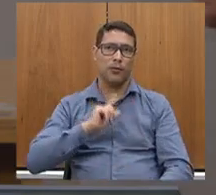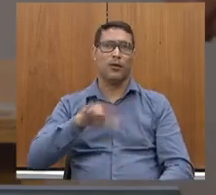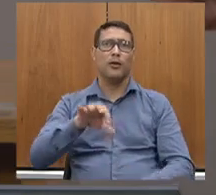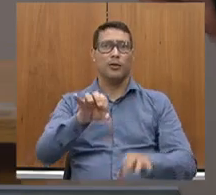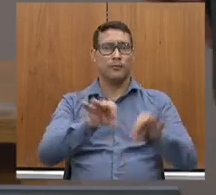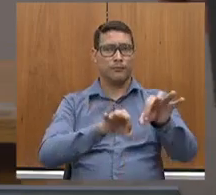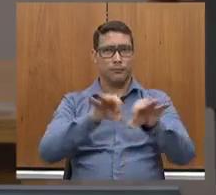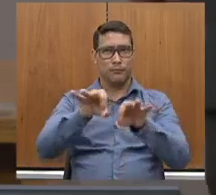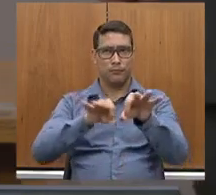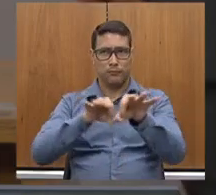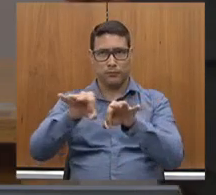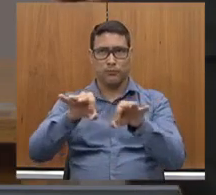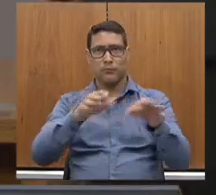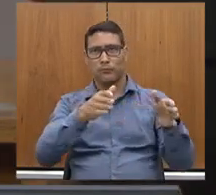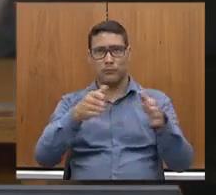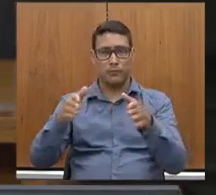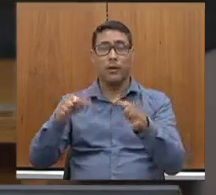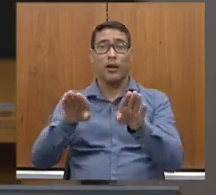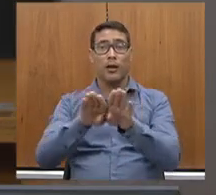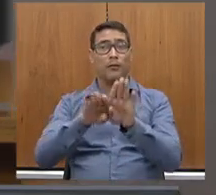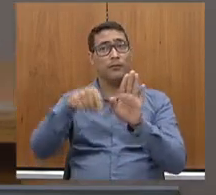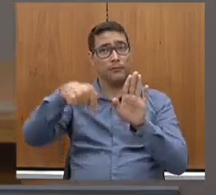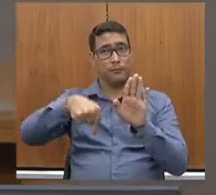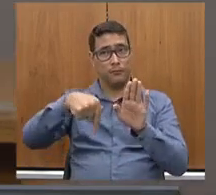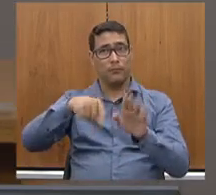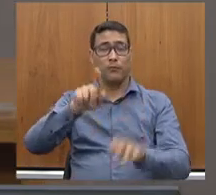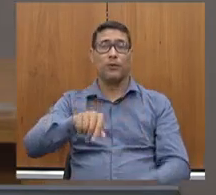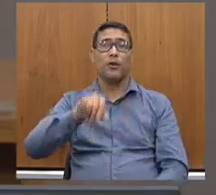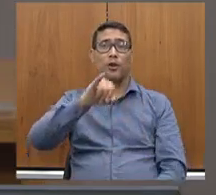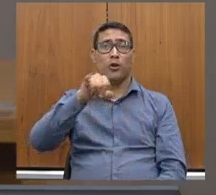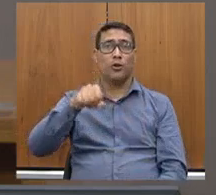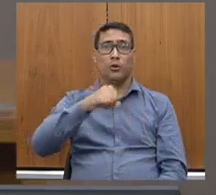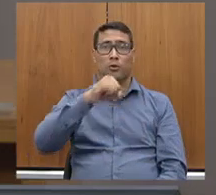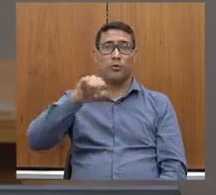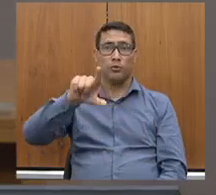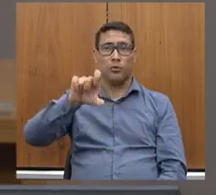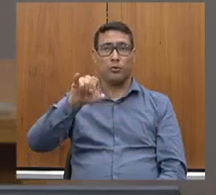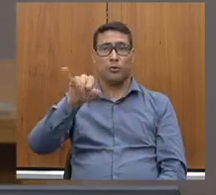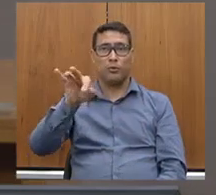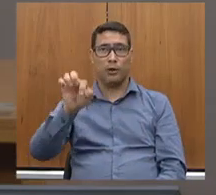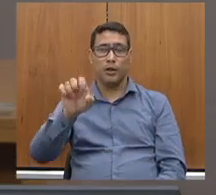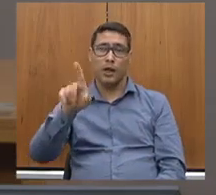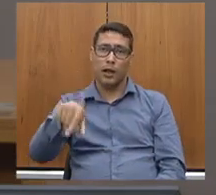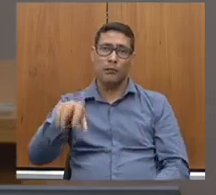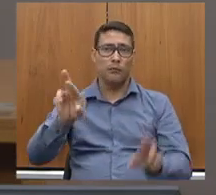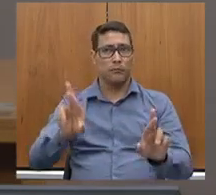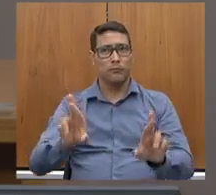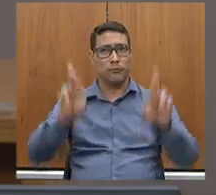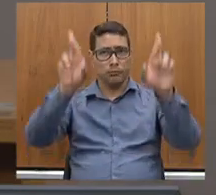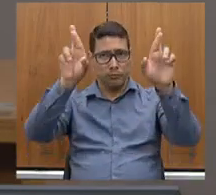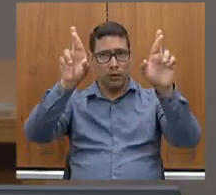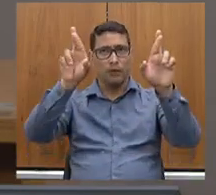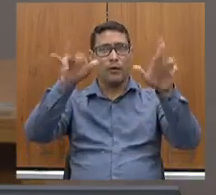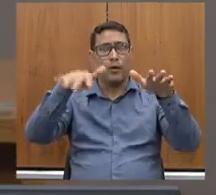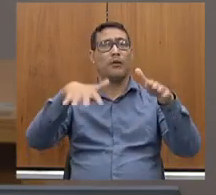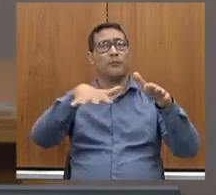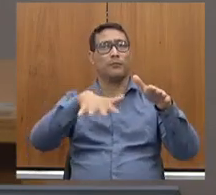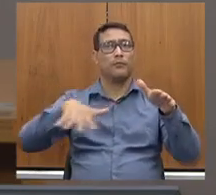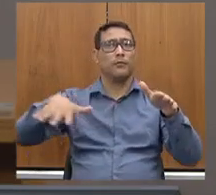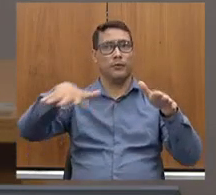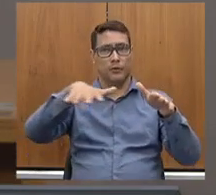geral. O deputado João Leite foi e é uma referência nessa área,